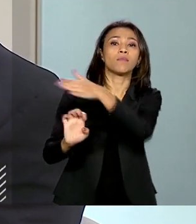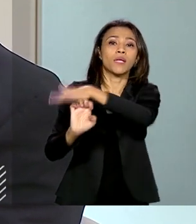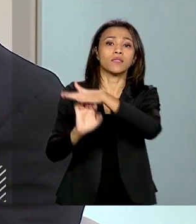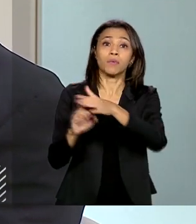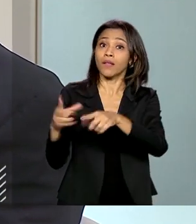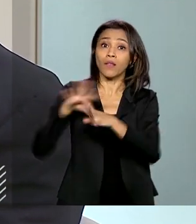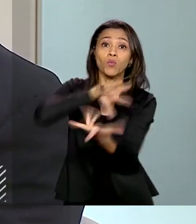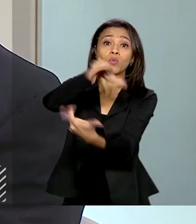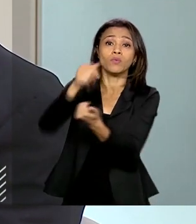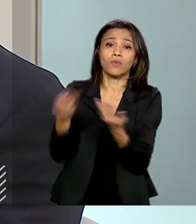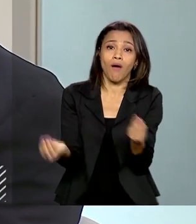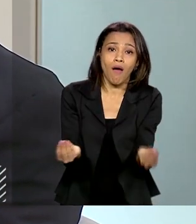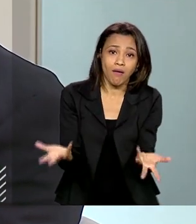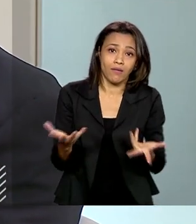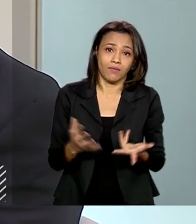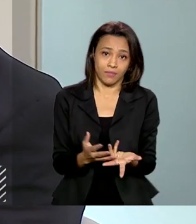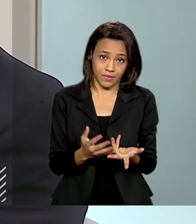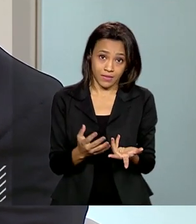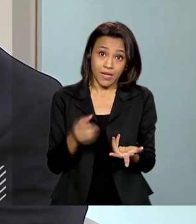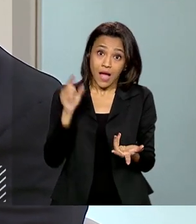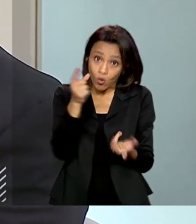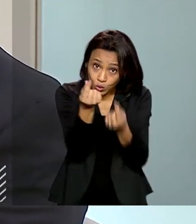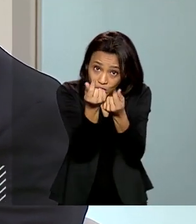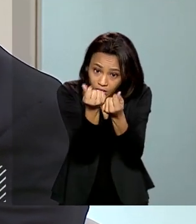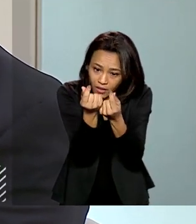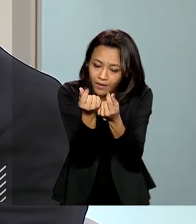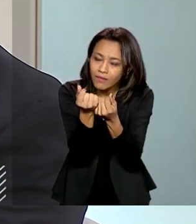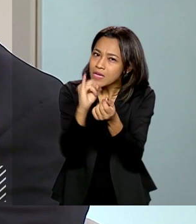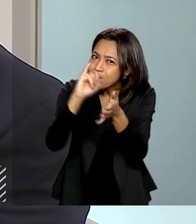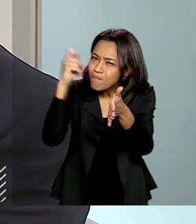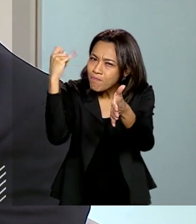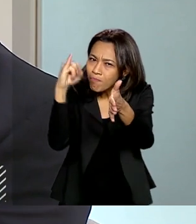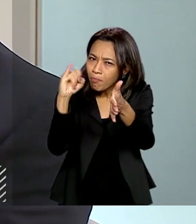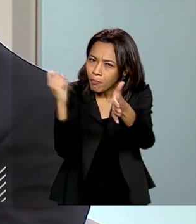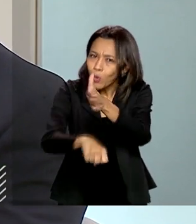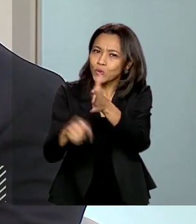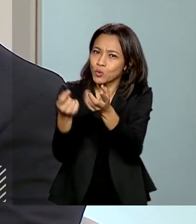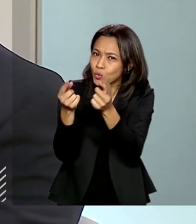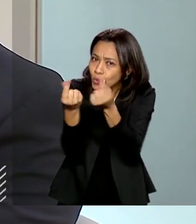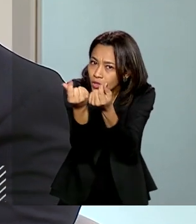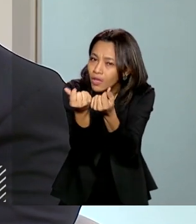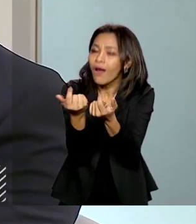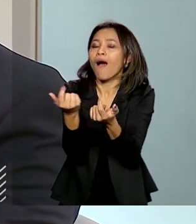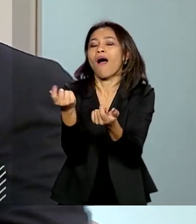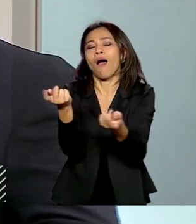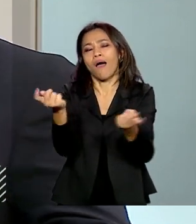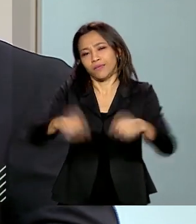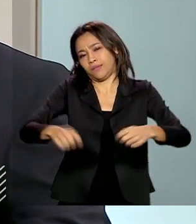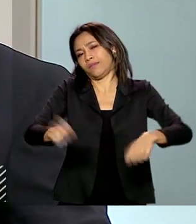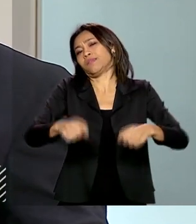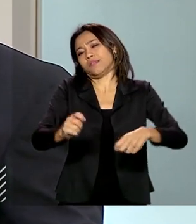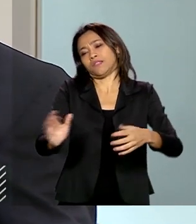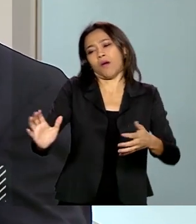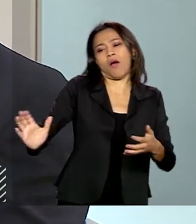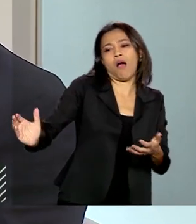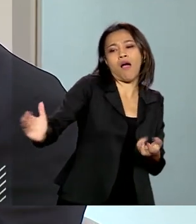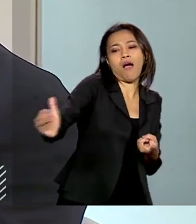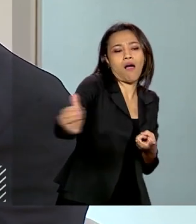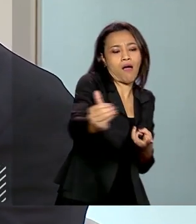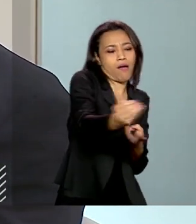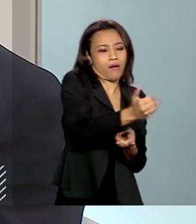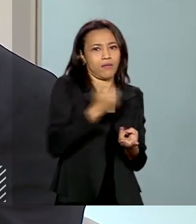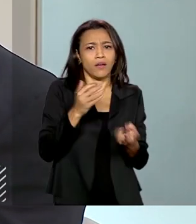você taxar a transação talvez seja o mais efetivo. Ele tem uma base tributária que é mais ampla, ele pega todo mundo,